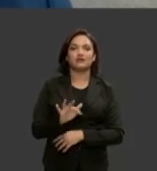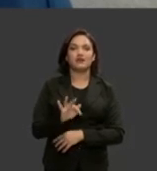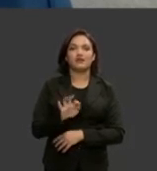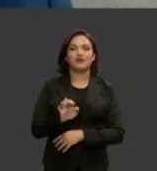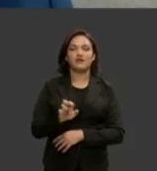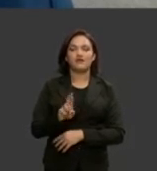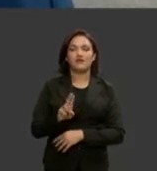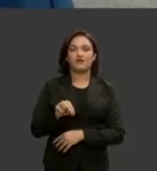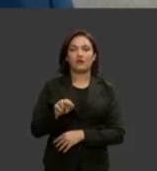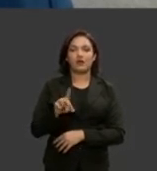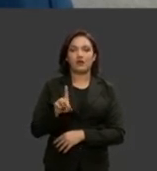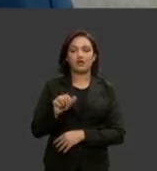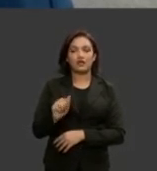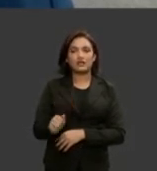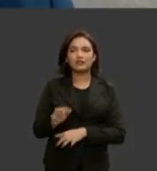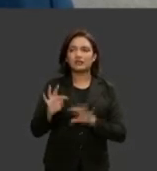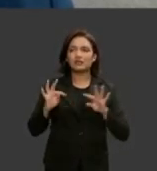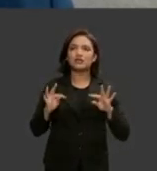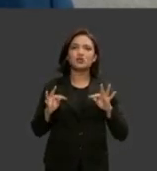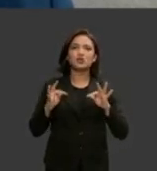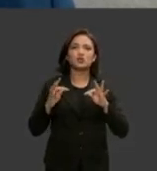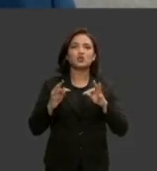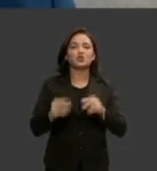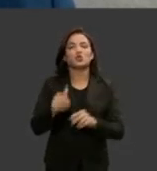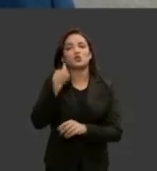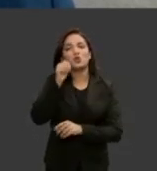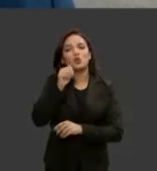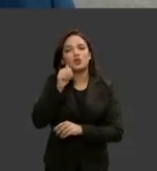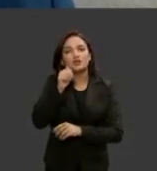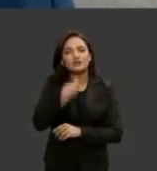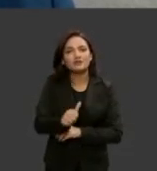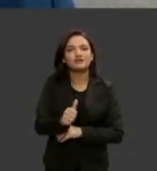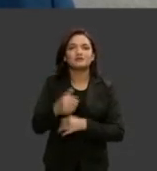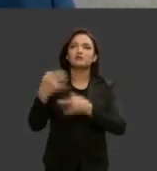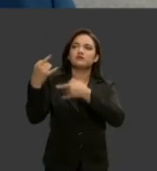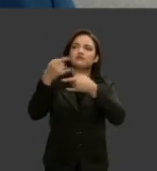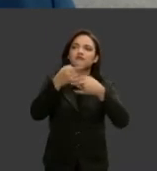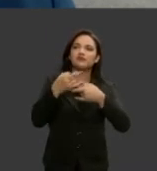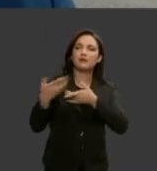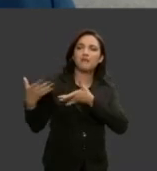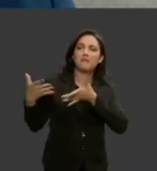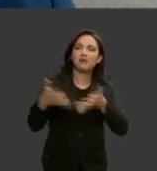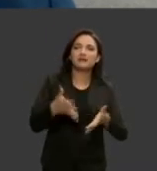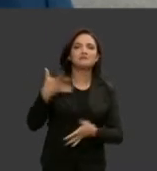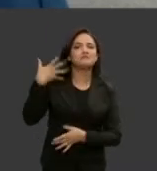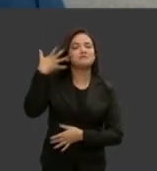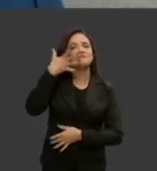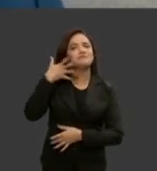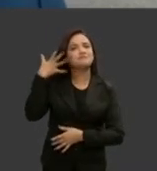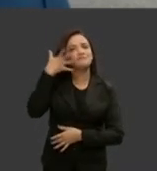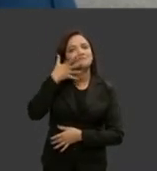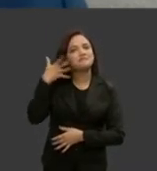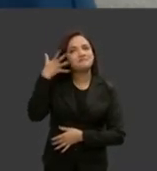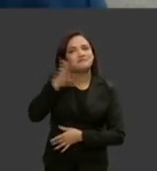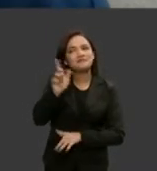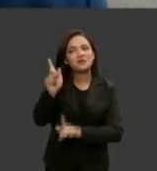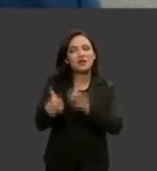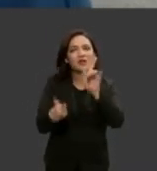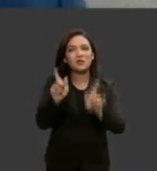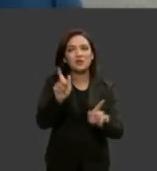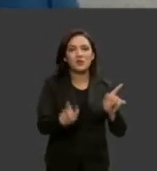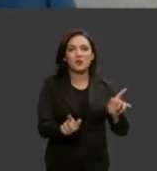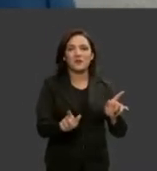a doutora Damares a doutora Tânia a doutora Belaide Algui Miranda Arantes da nossa